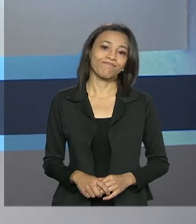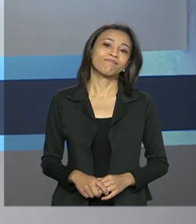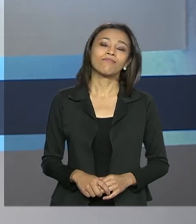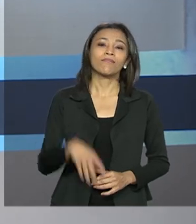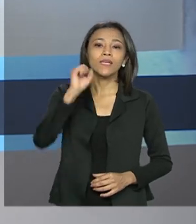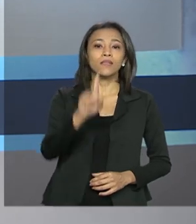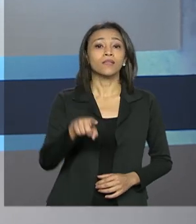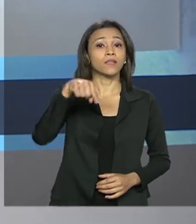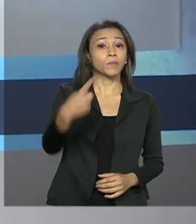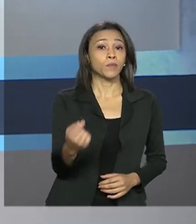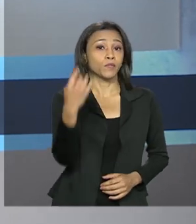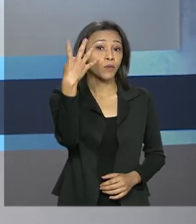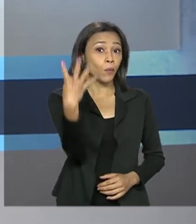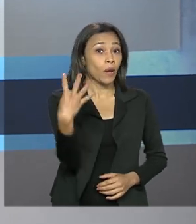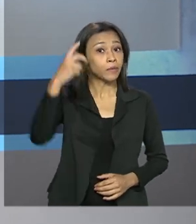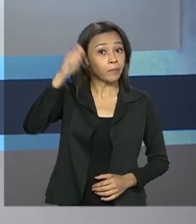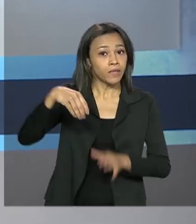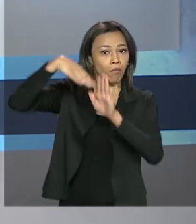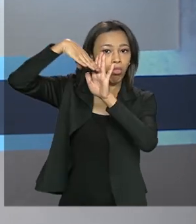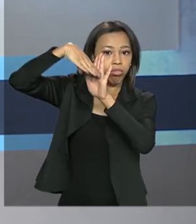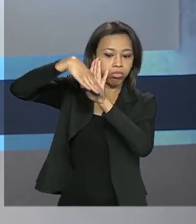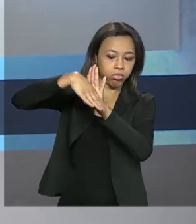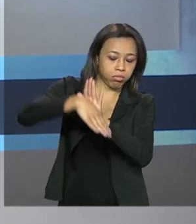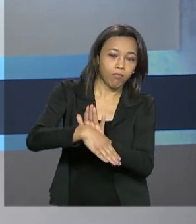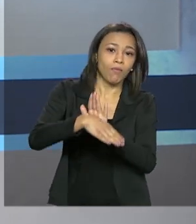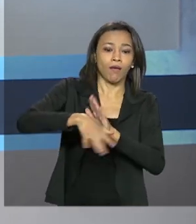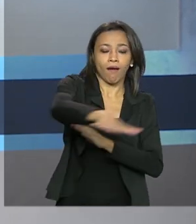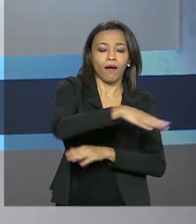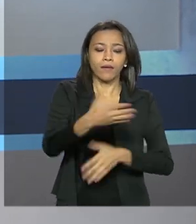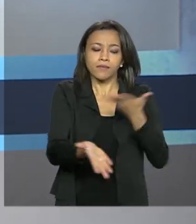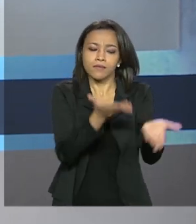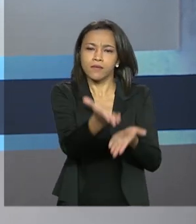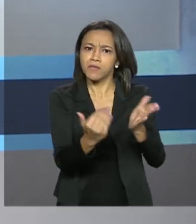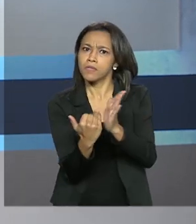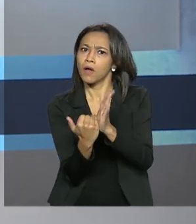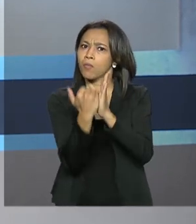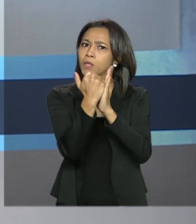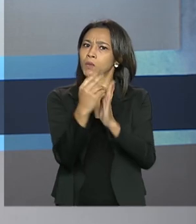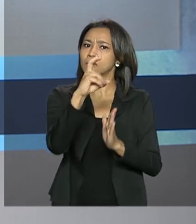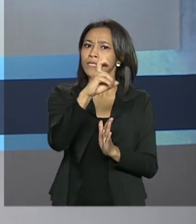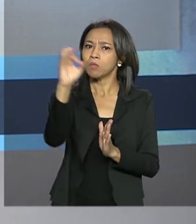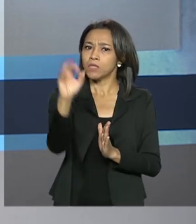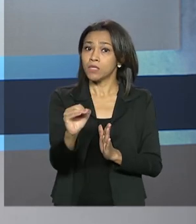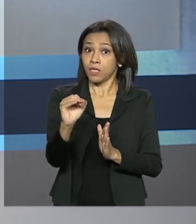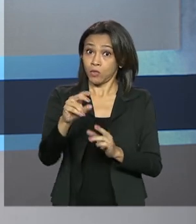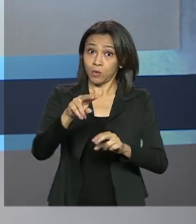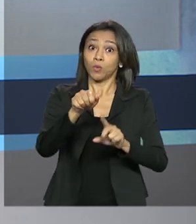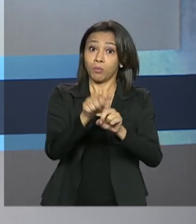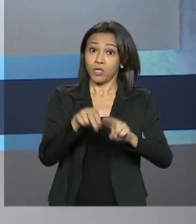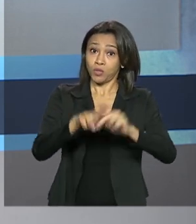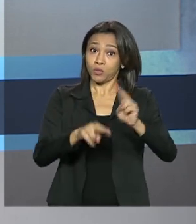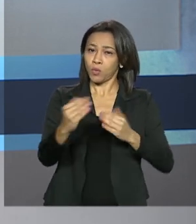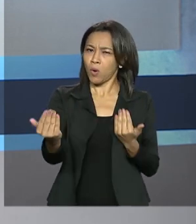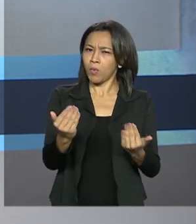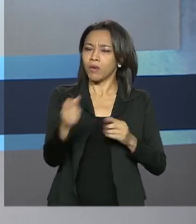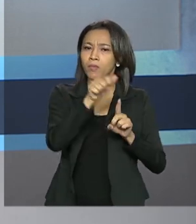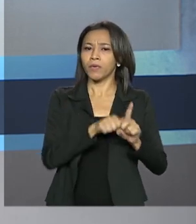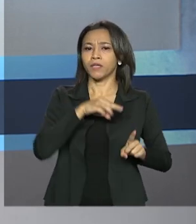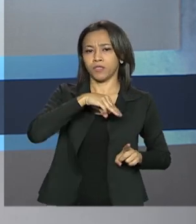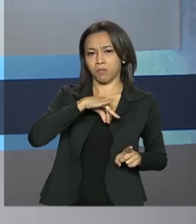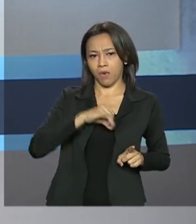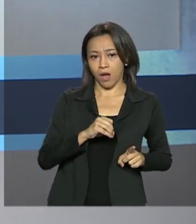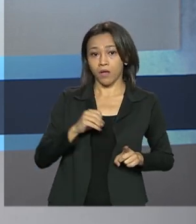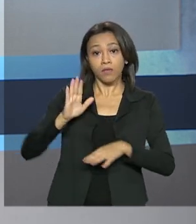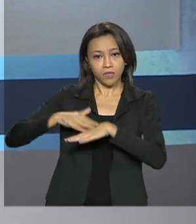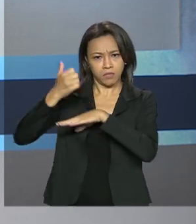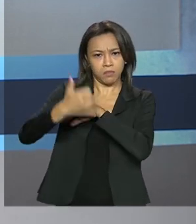E depois de quatro meses de queda, setor de serviços cresceu 5% em junho na comparação com maio. Segundo o IBGE, dos